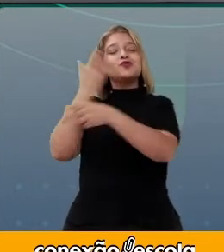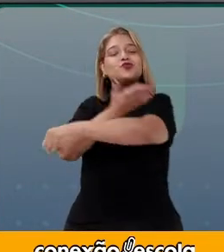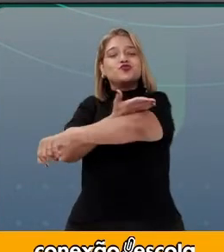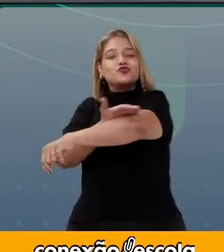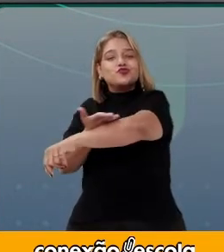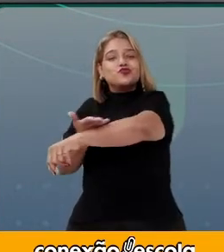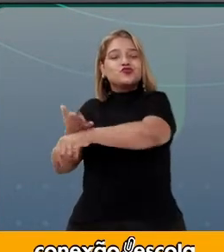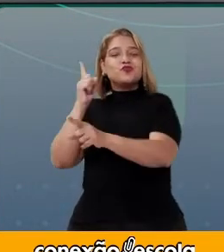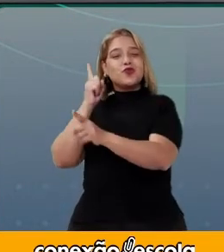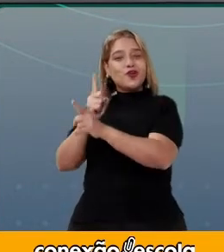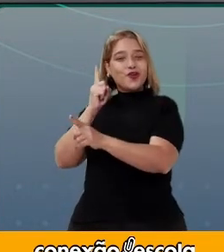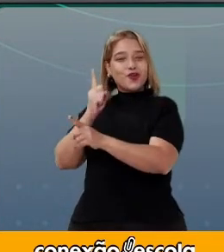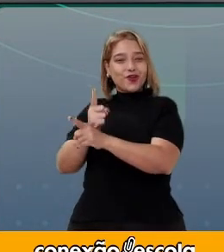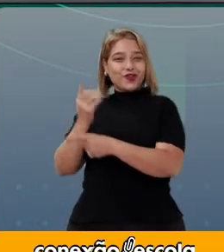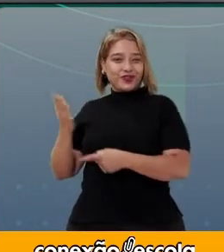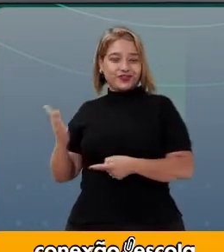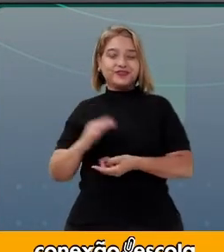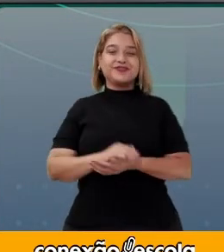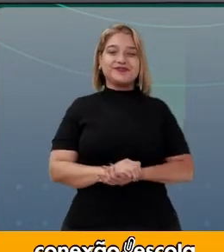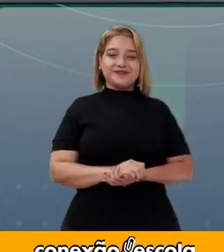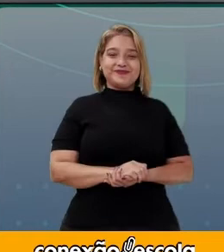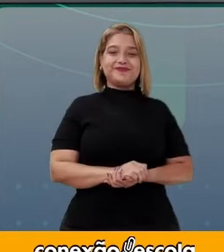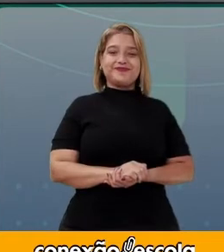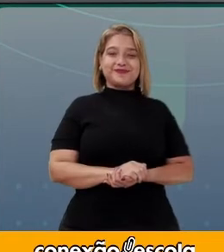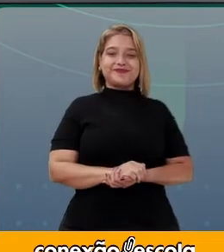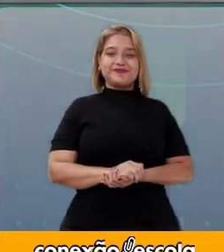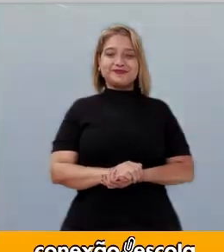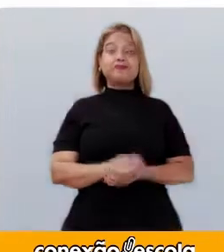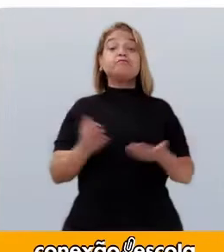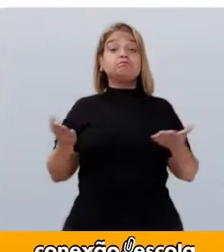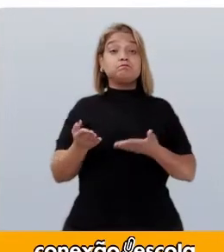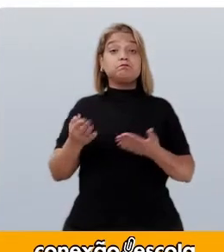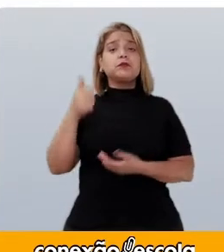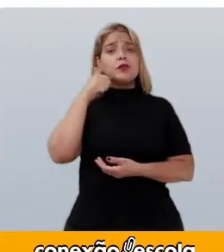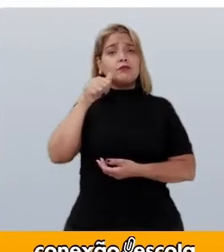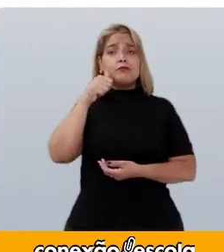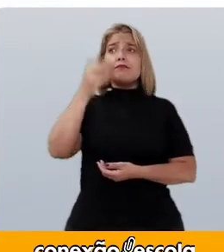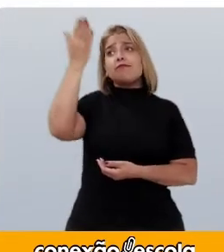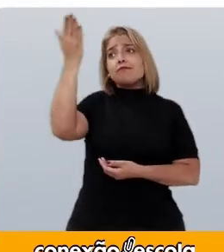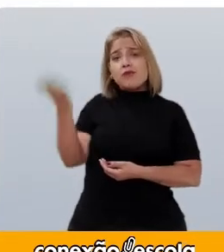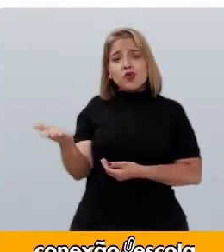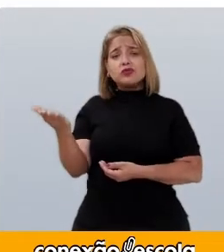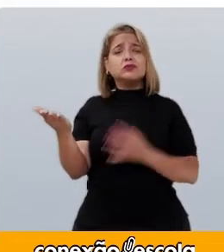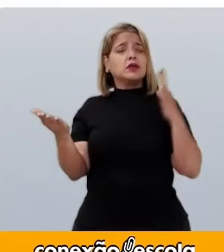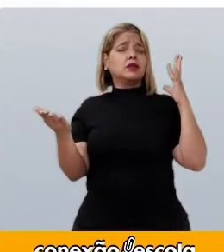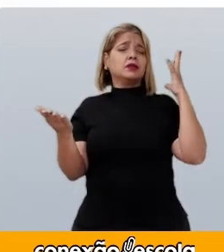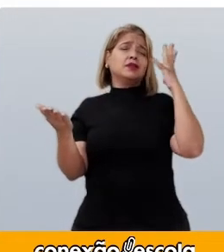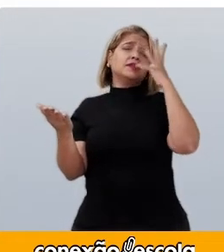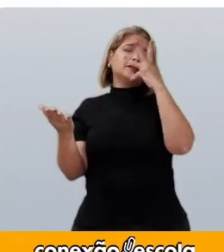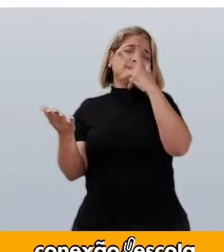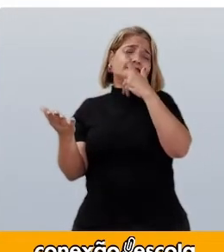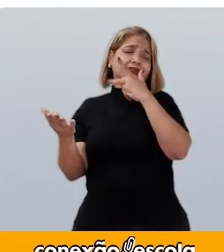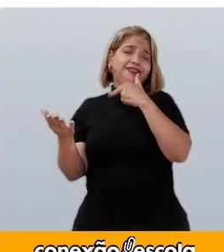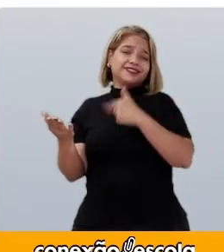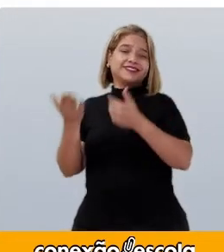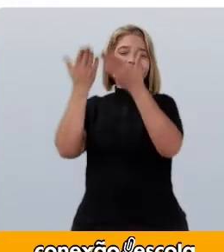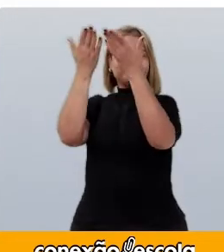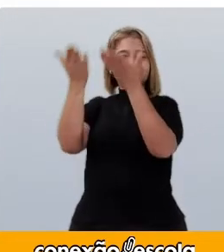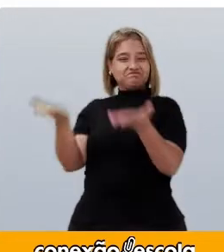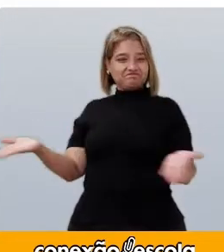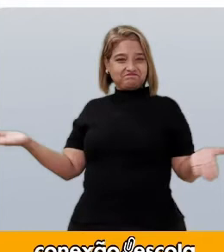E agora? Moça Que estás tão bonita